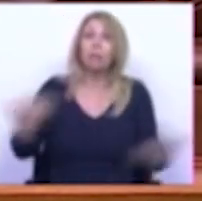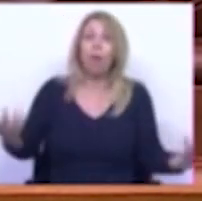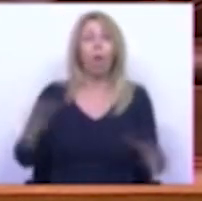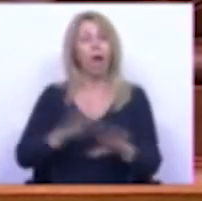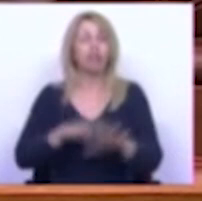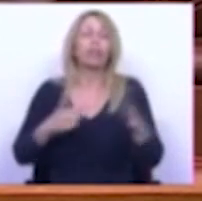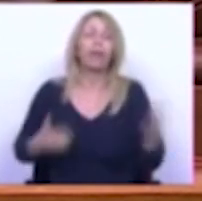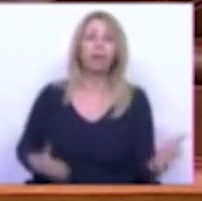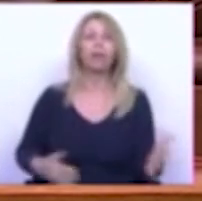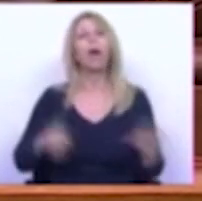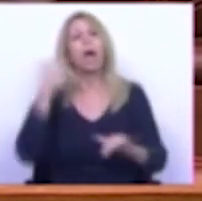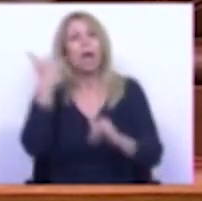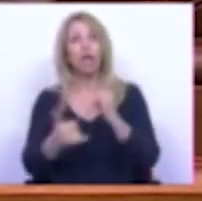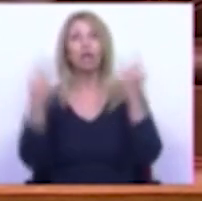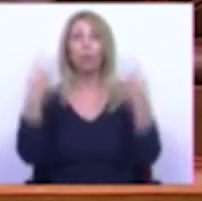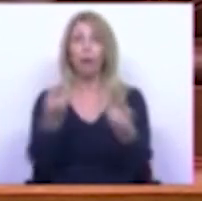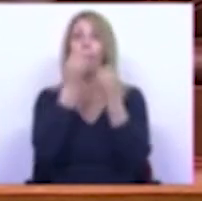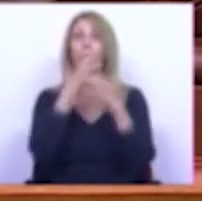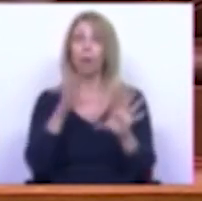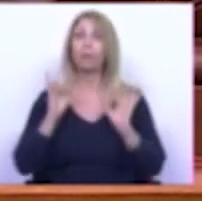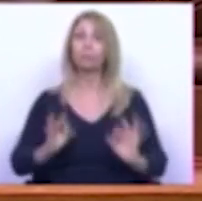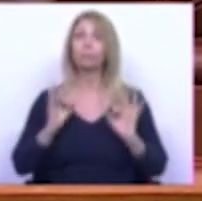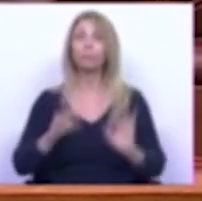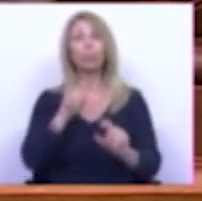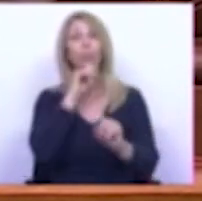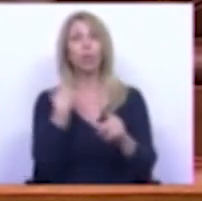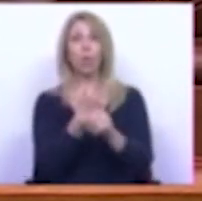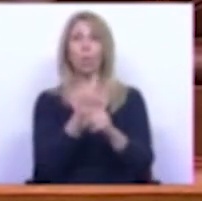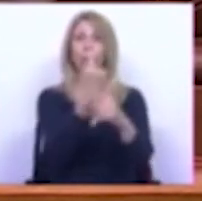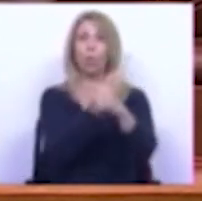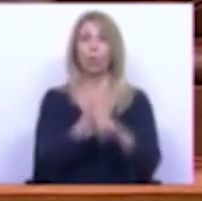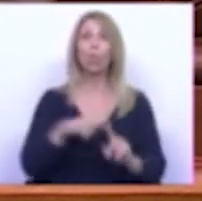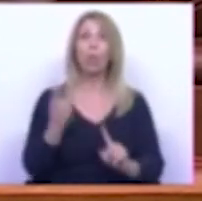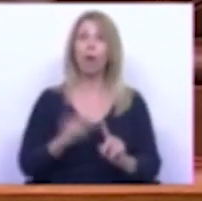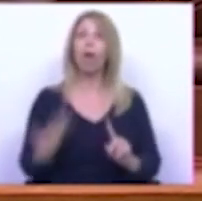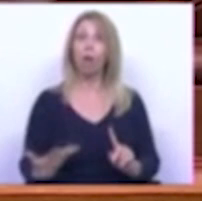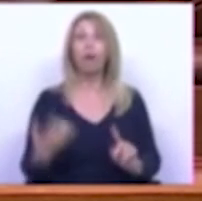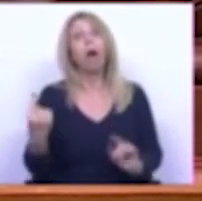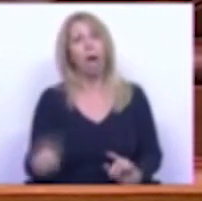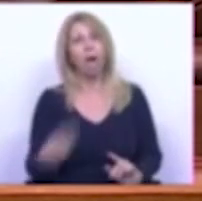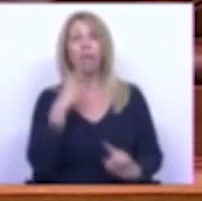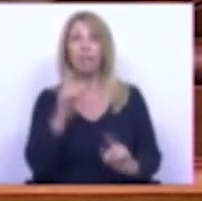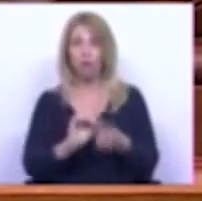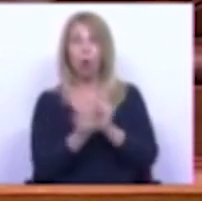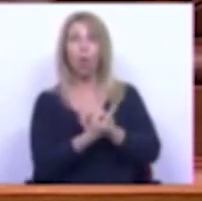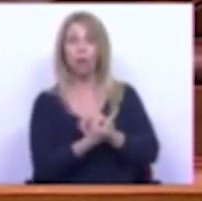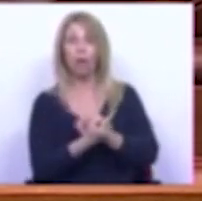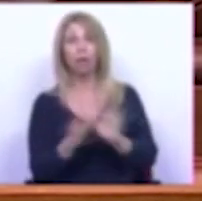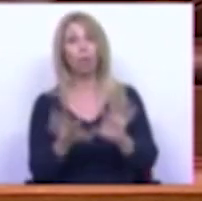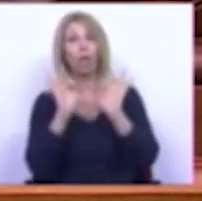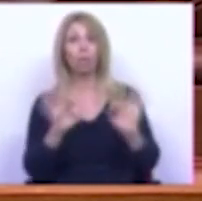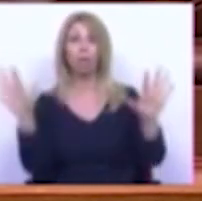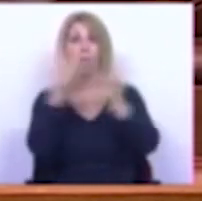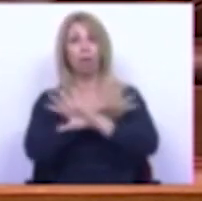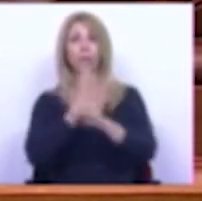esquerda que há o risco de perda real de poder de compra neste ano Ah, dizer o contrário seria tapar o sol com uma